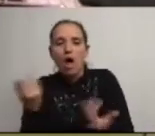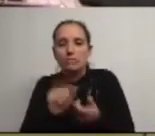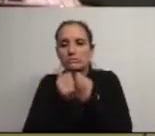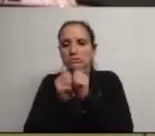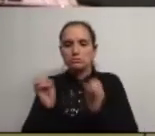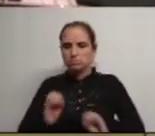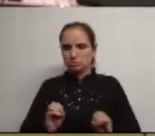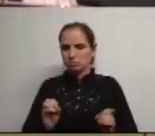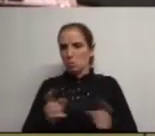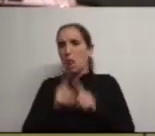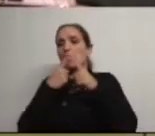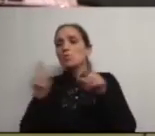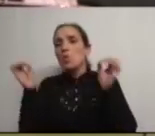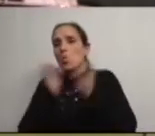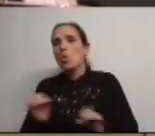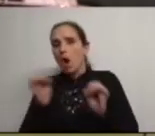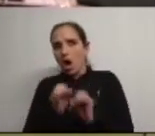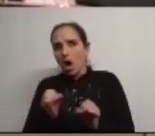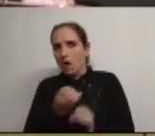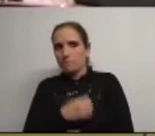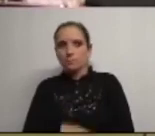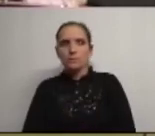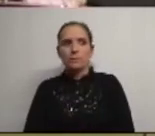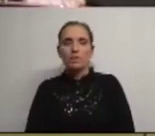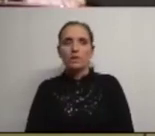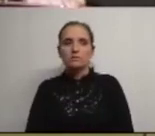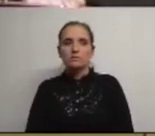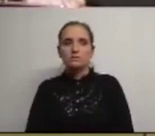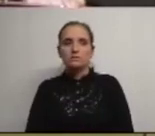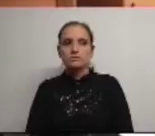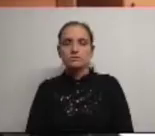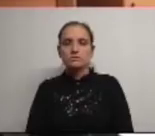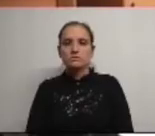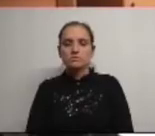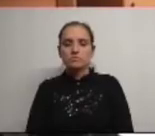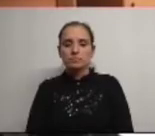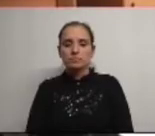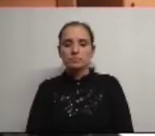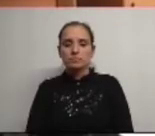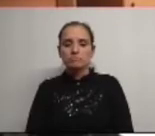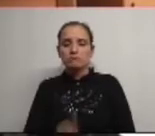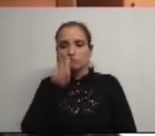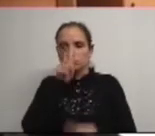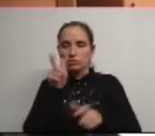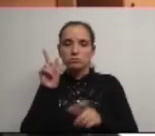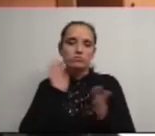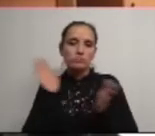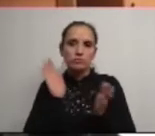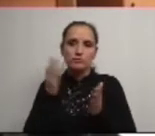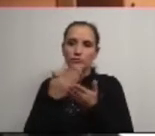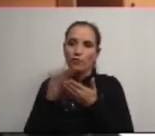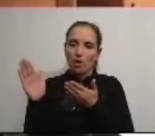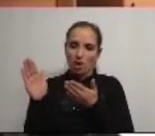passar do ministério da educação para a autarquia sobre o pessoal não docente está fora